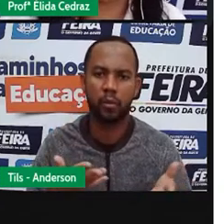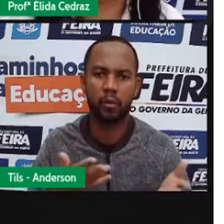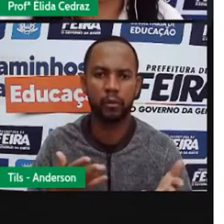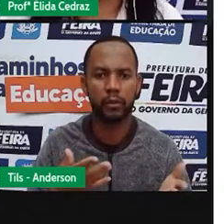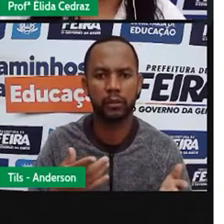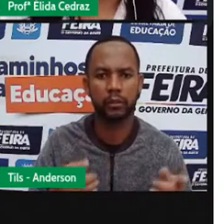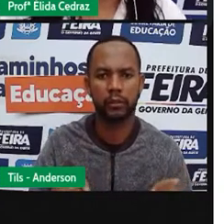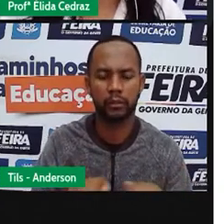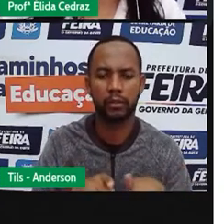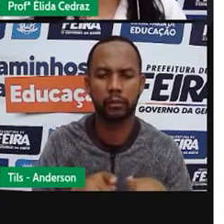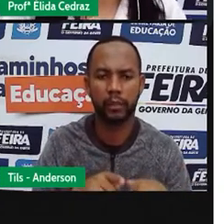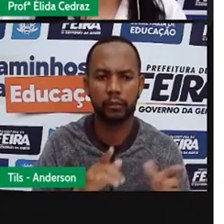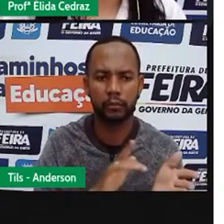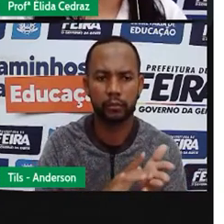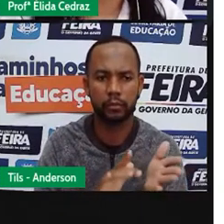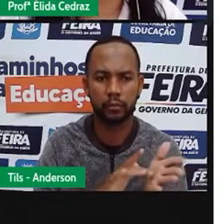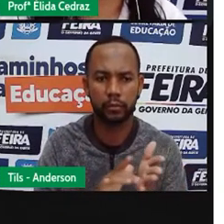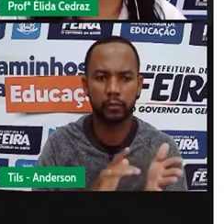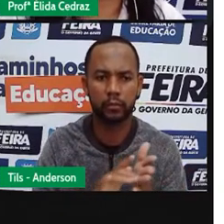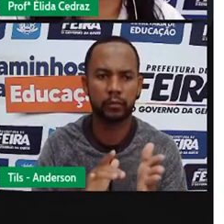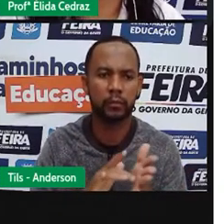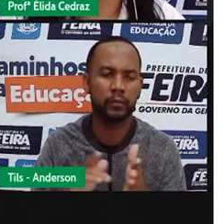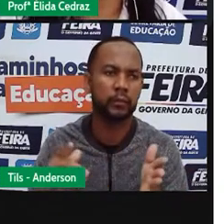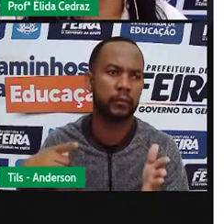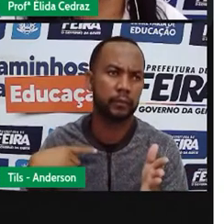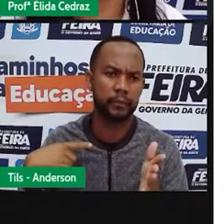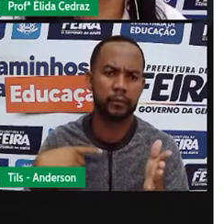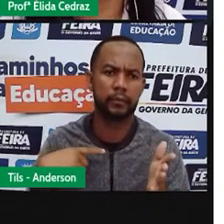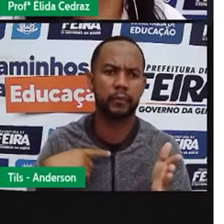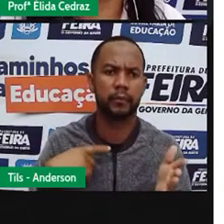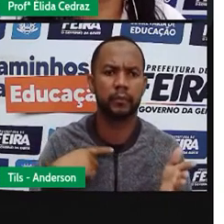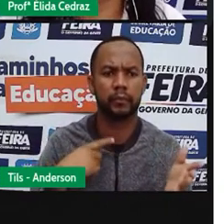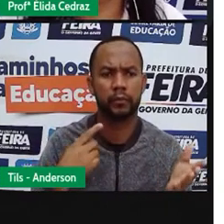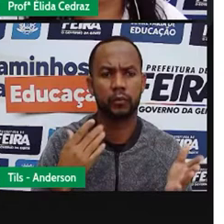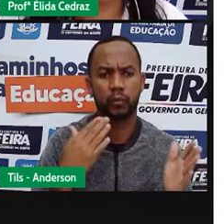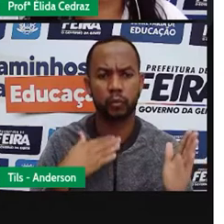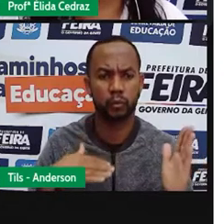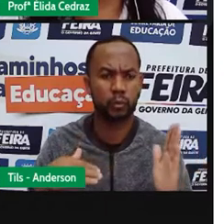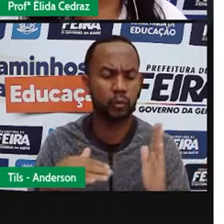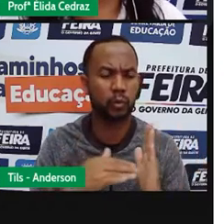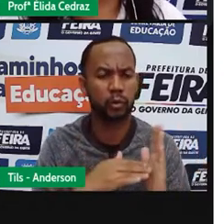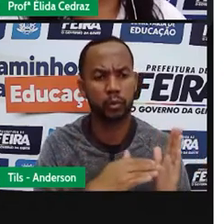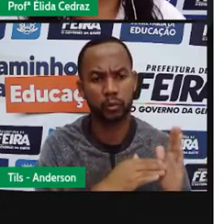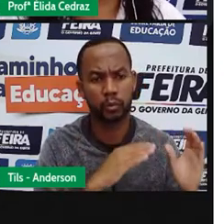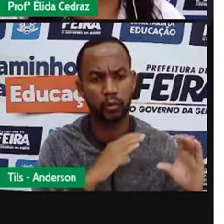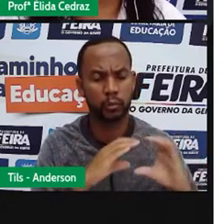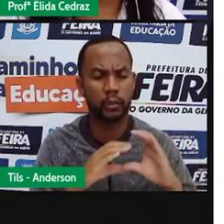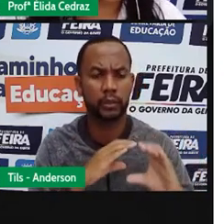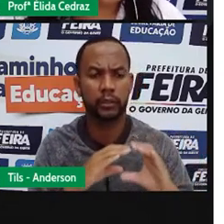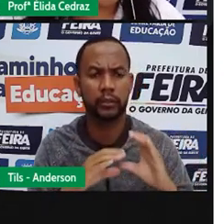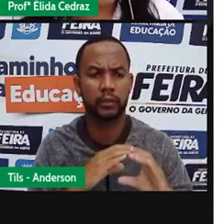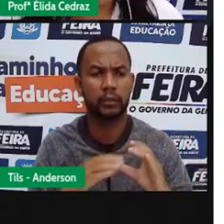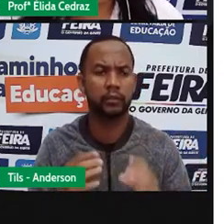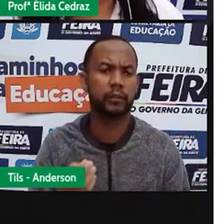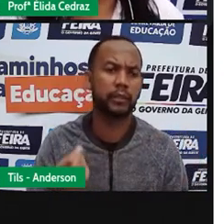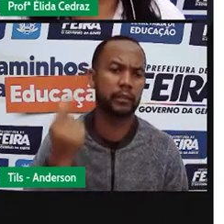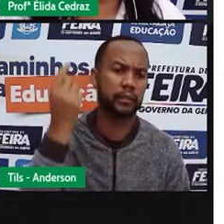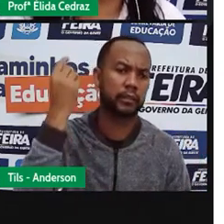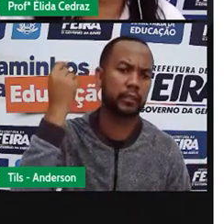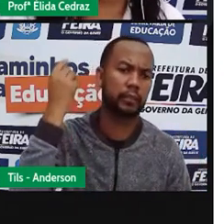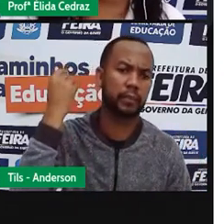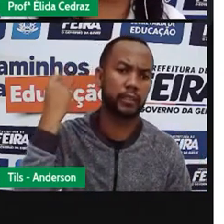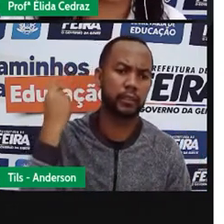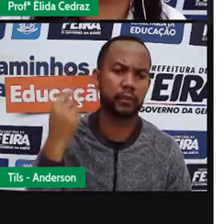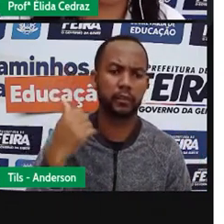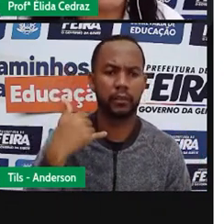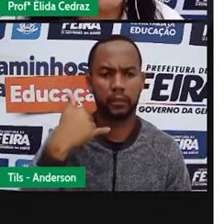smartphone, nós temos praticamente em todos os meios de comunicação. Antigamente, quando o